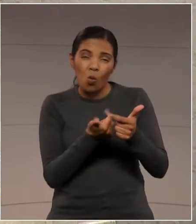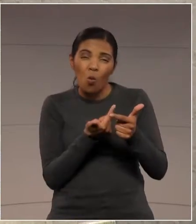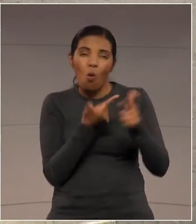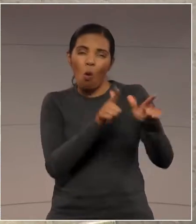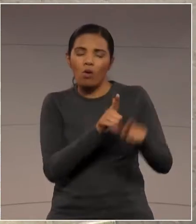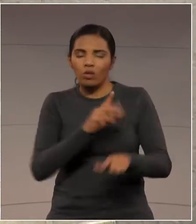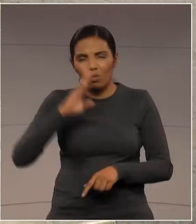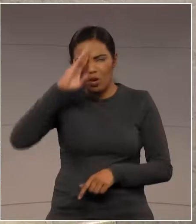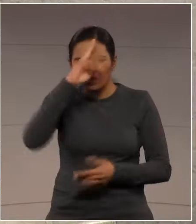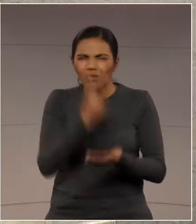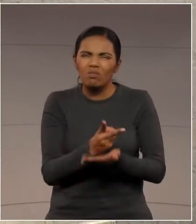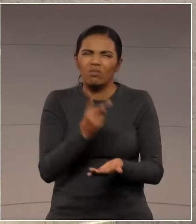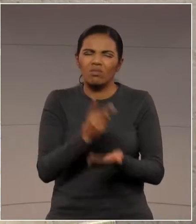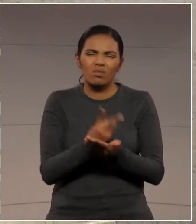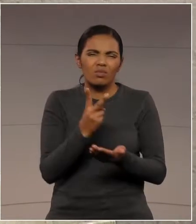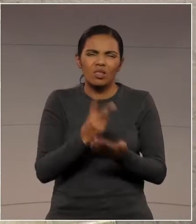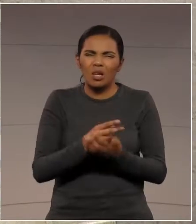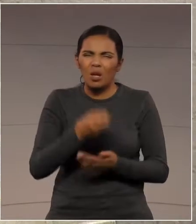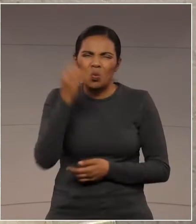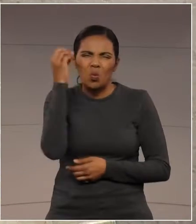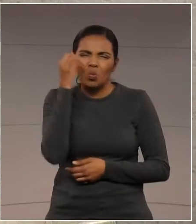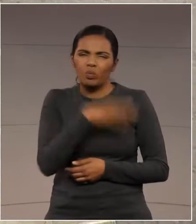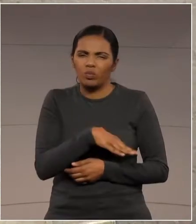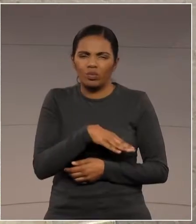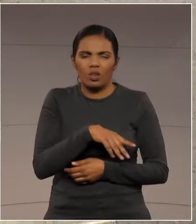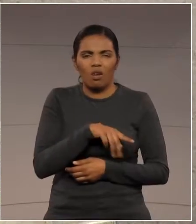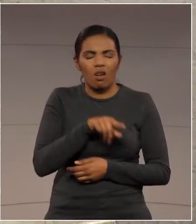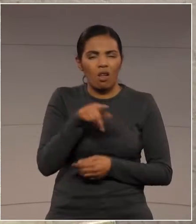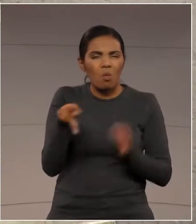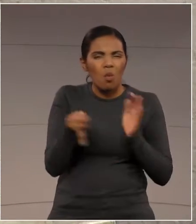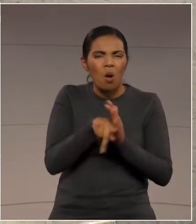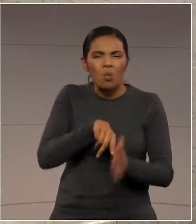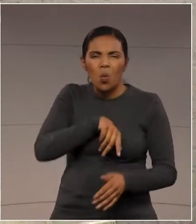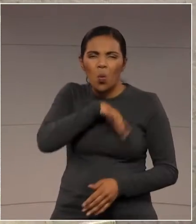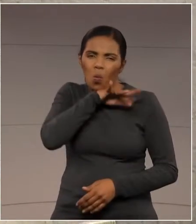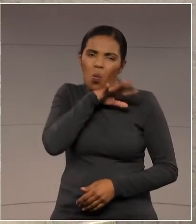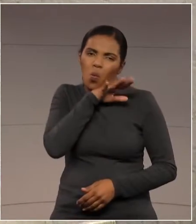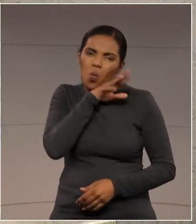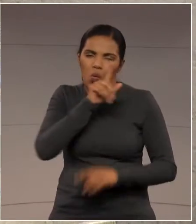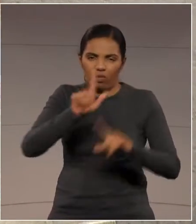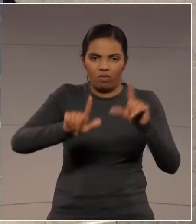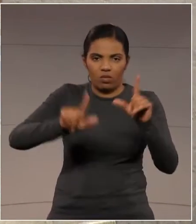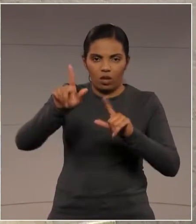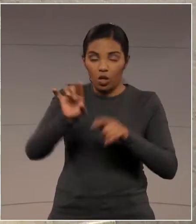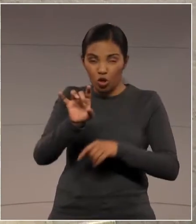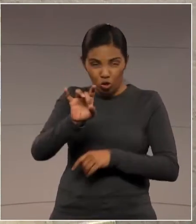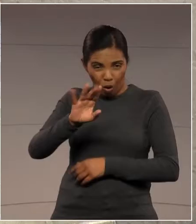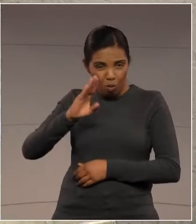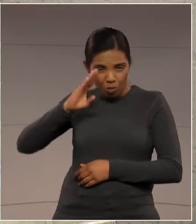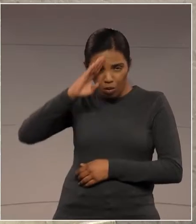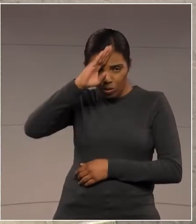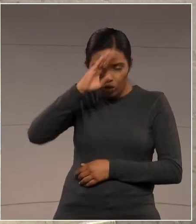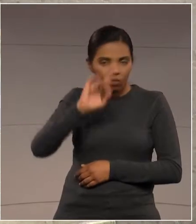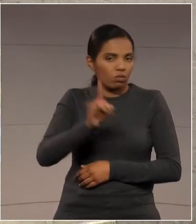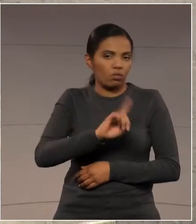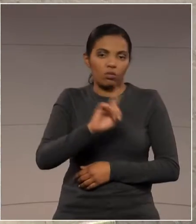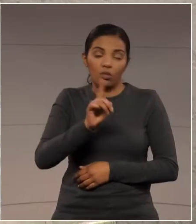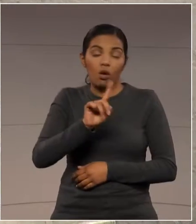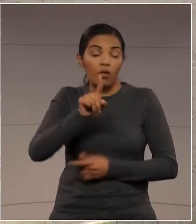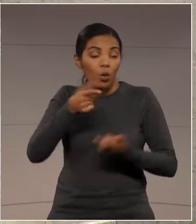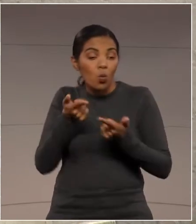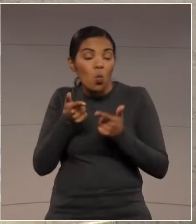podre continua fazendo. Não é apenas contra o governo Bolsonaro, é contra a maioria do povo